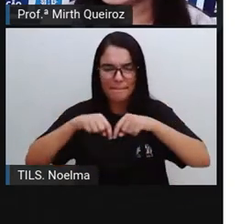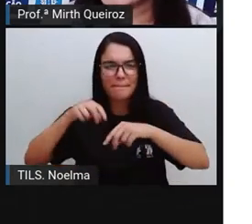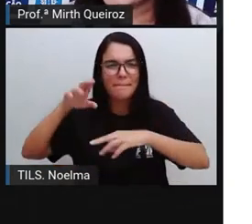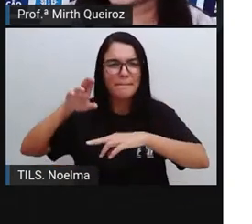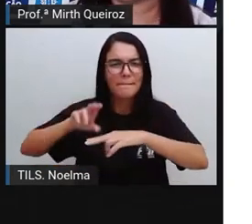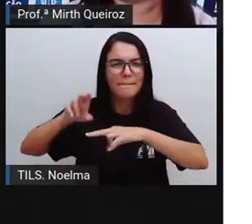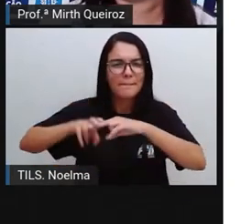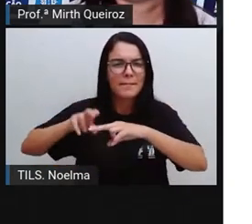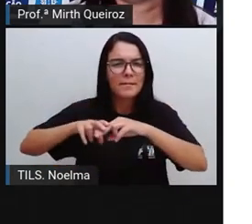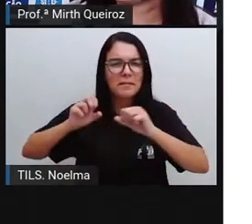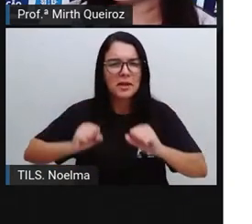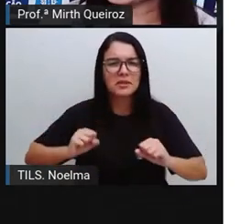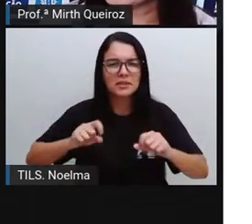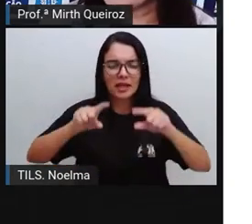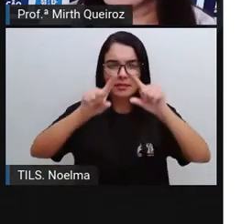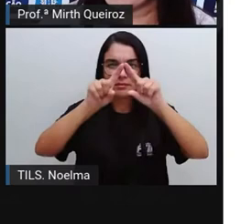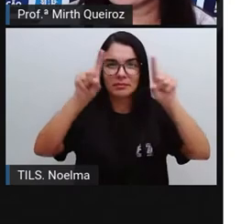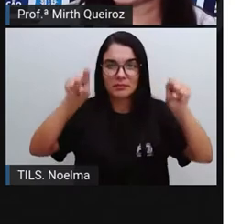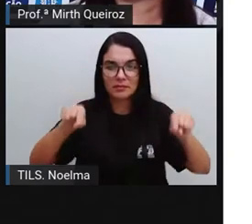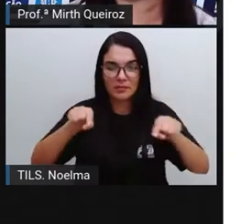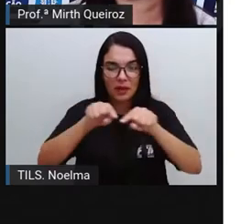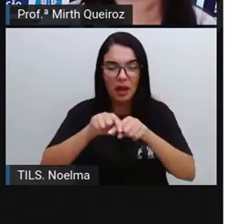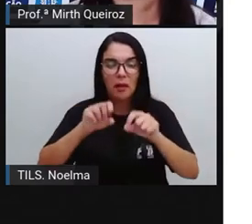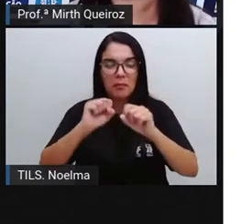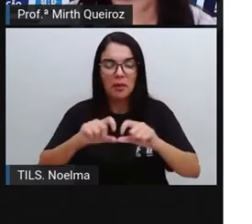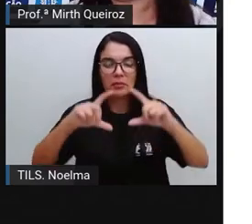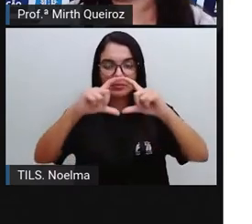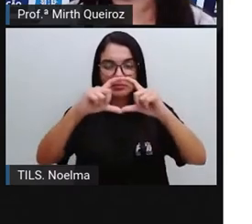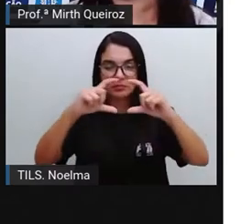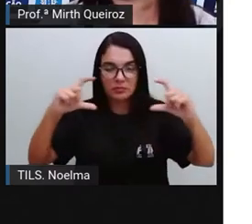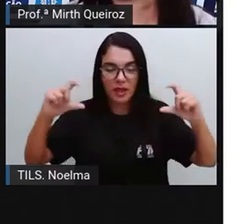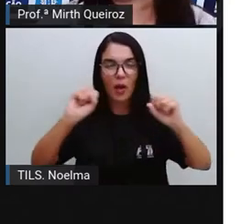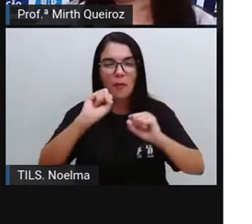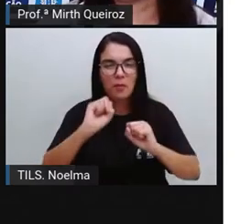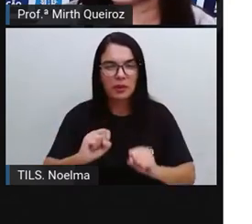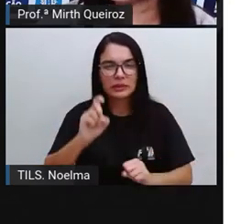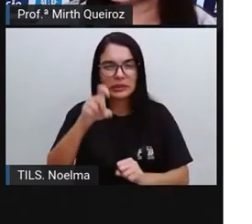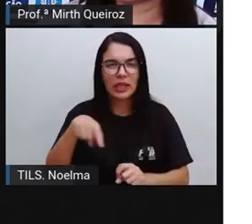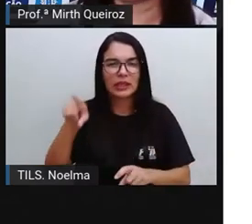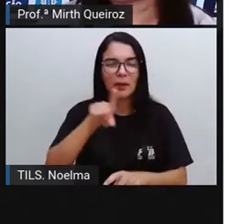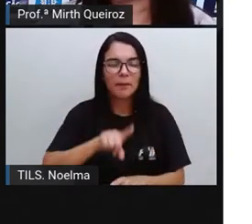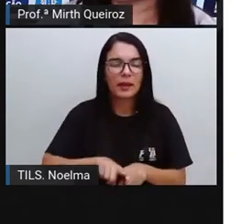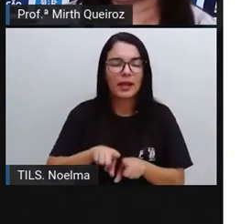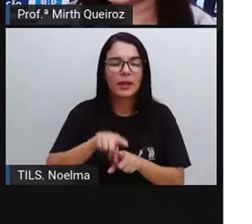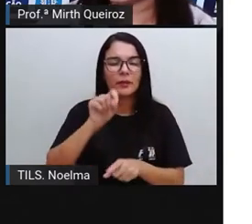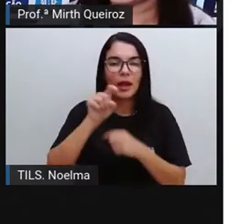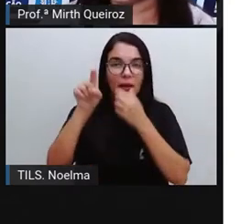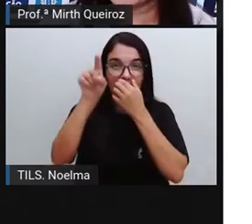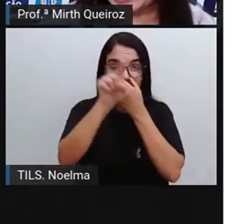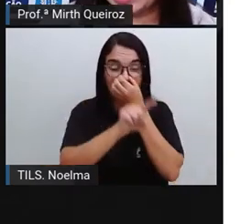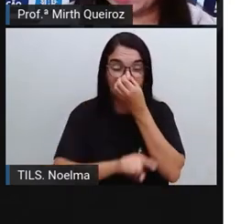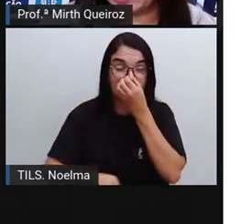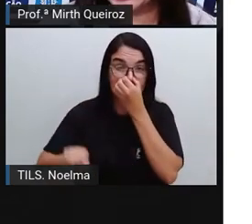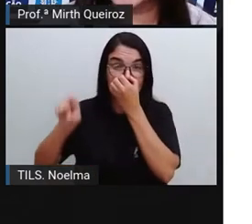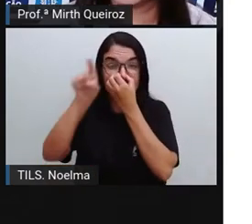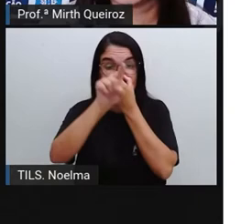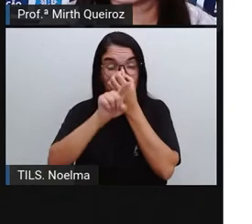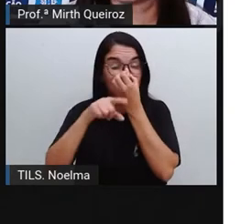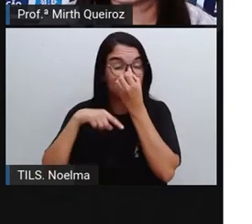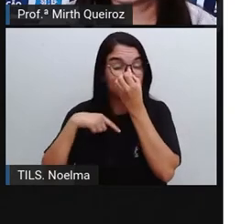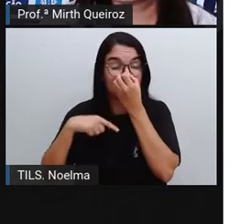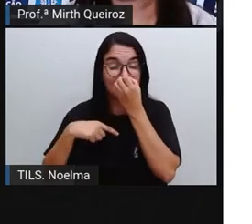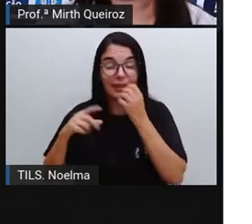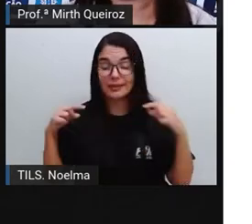retangular. Ou pode ser também em formato ali de um círculo. Então, no nosso dia a dia, nós estamos cercados por essas figuras